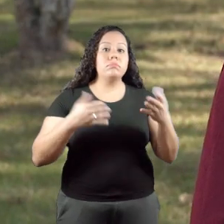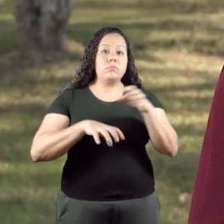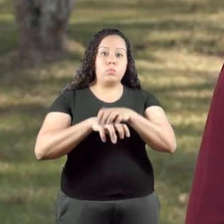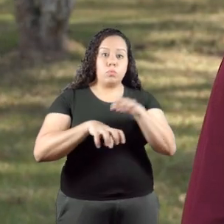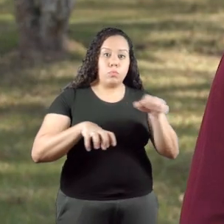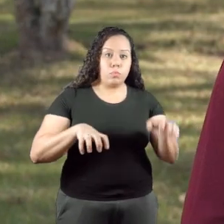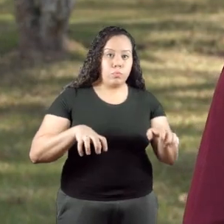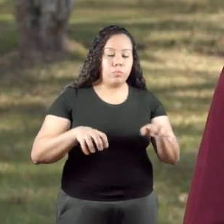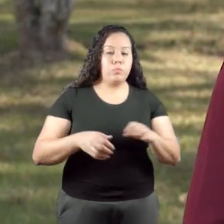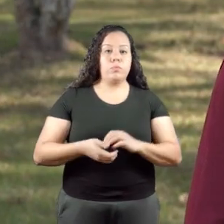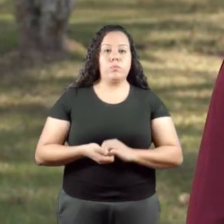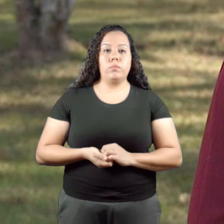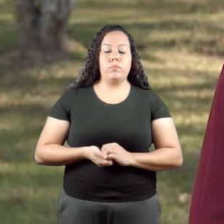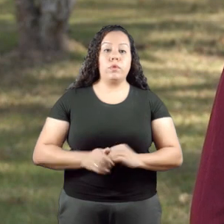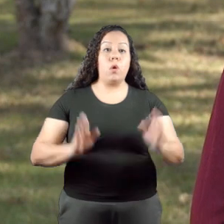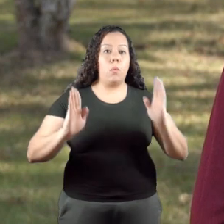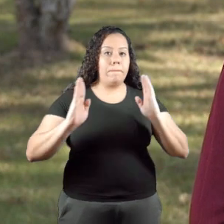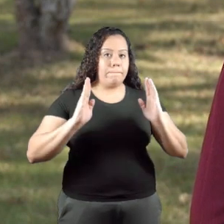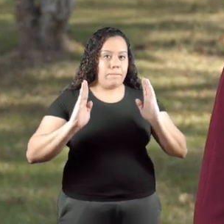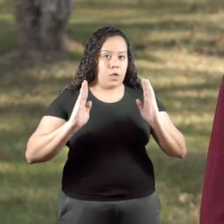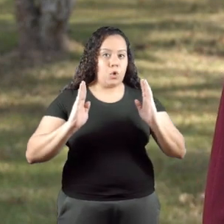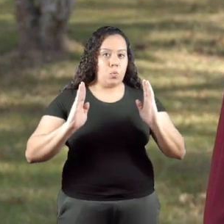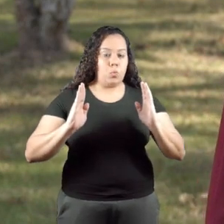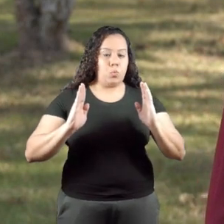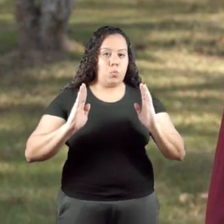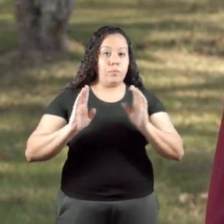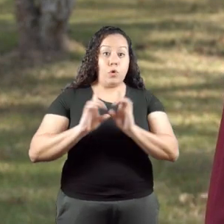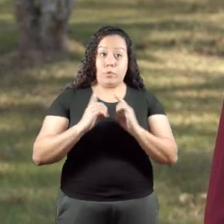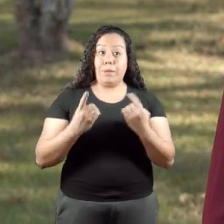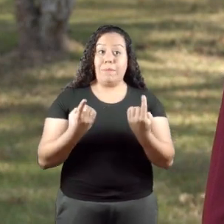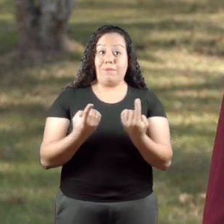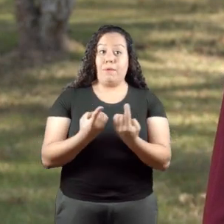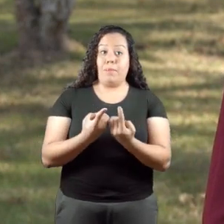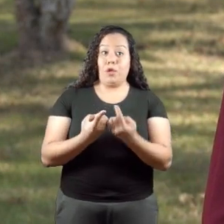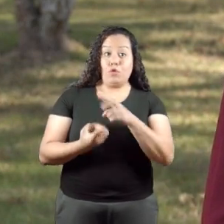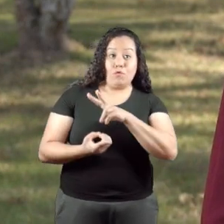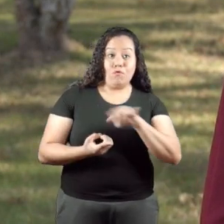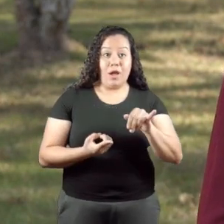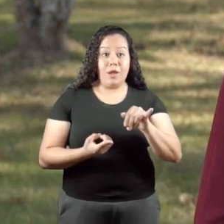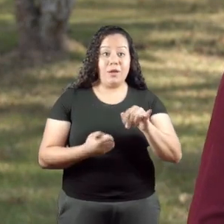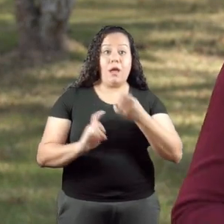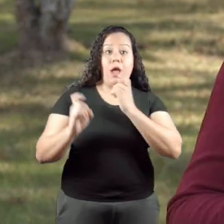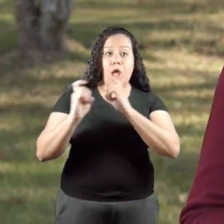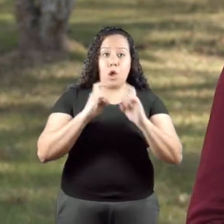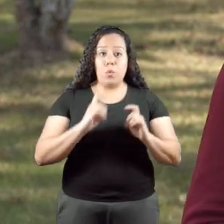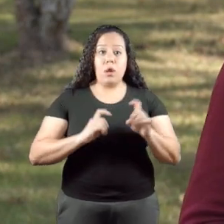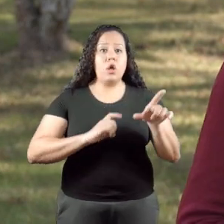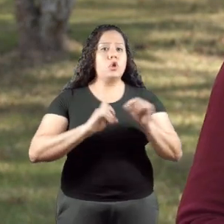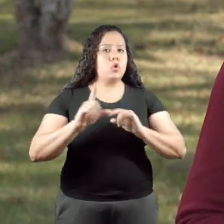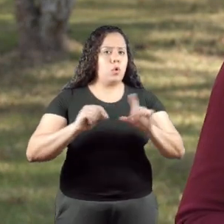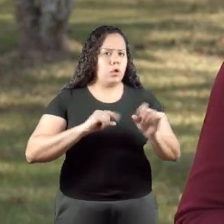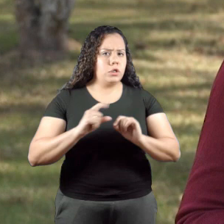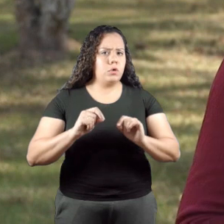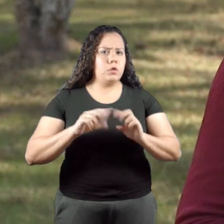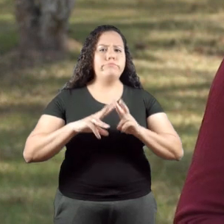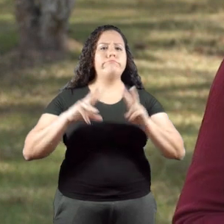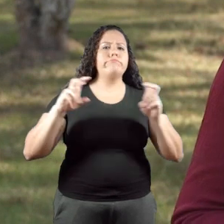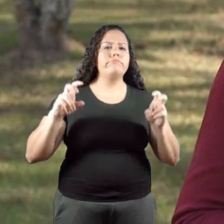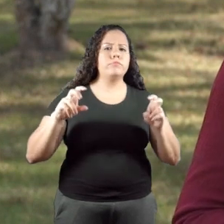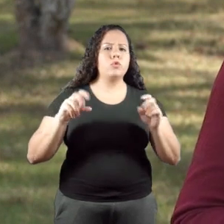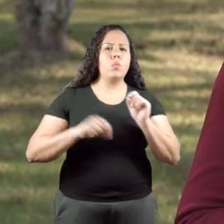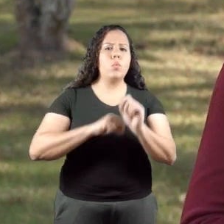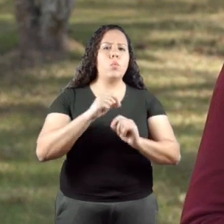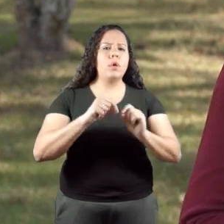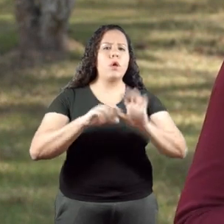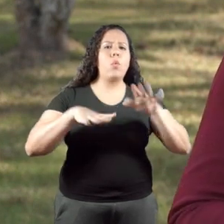serão ofertadas no ensino remoto emergencial. Então, durante esse tempo, os departamentos farão as reuniões para decisão